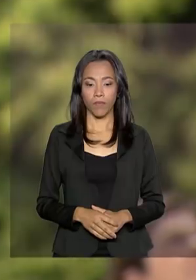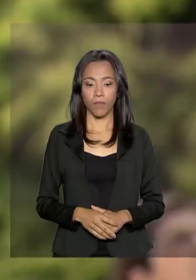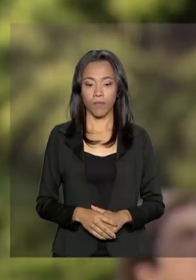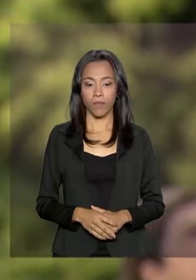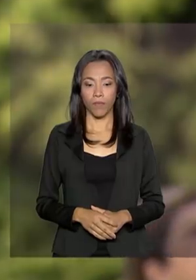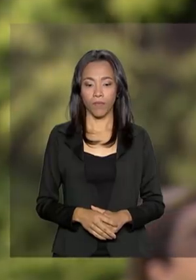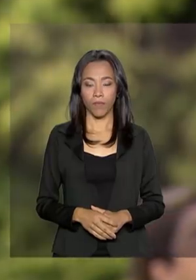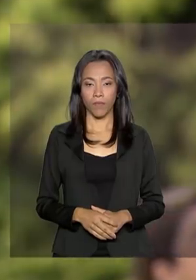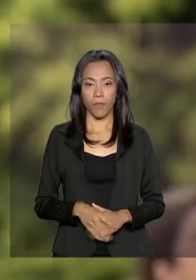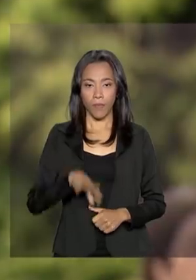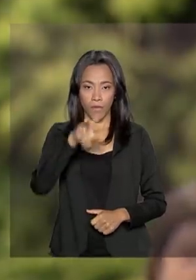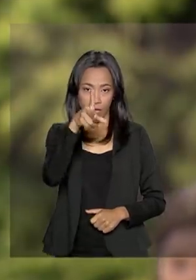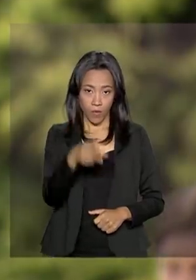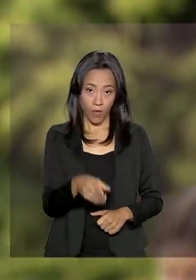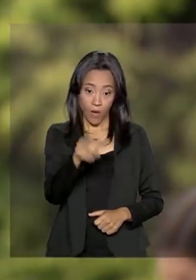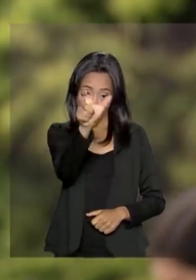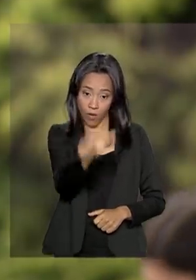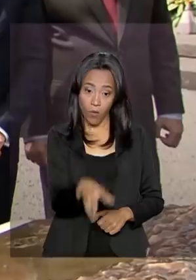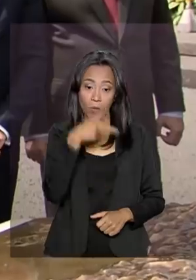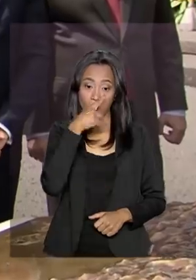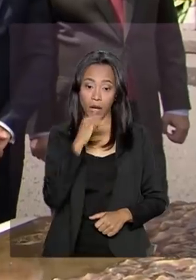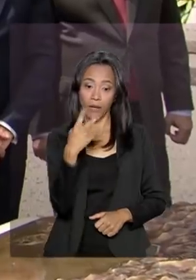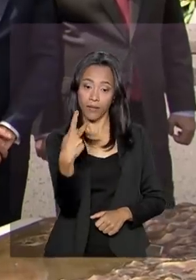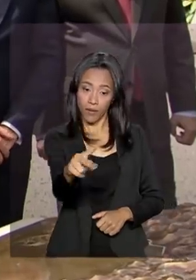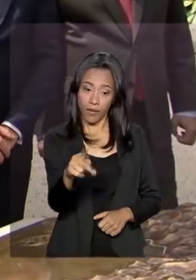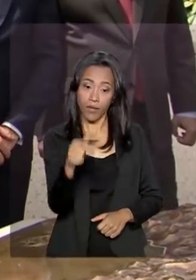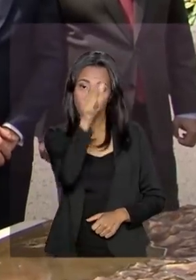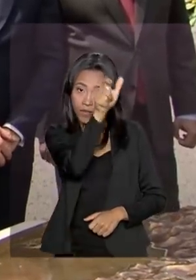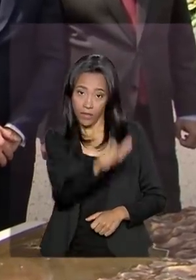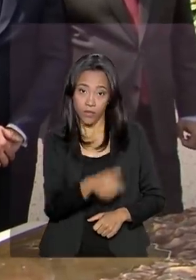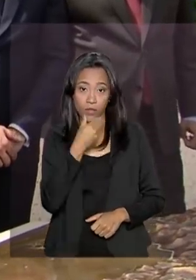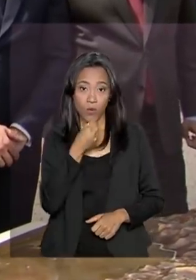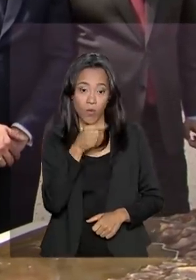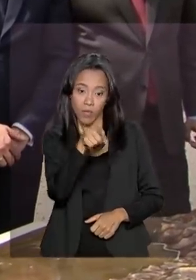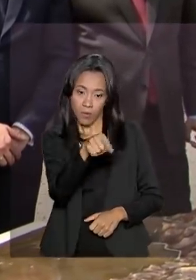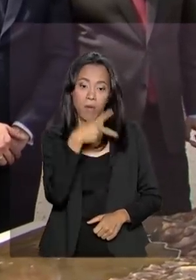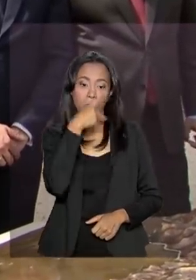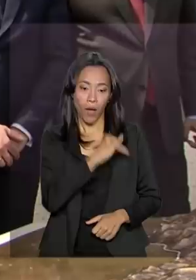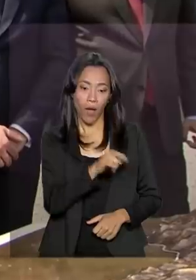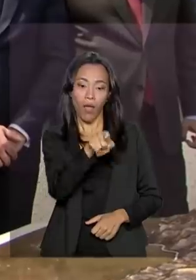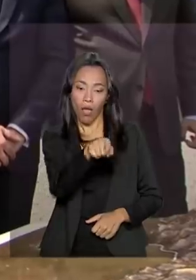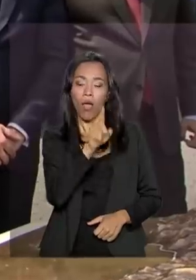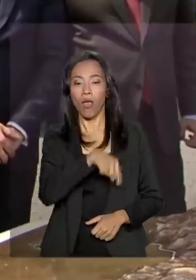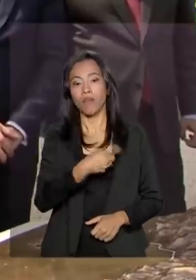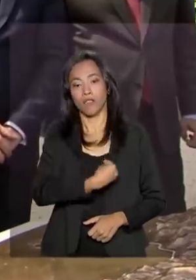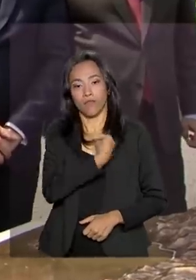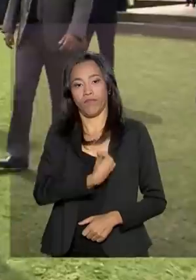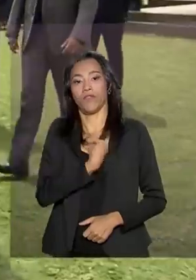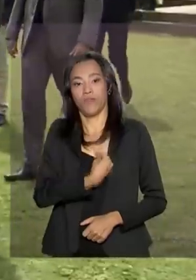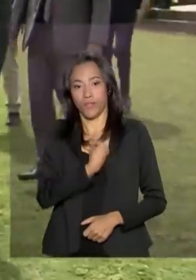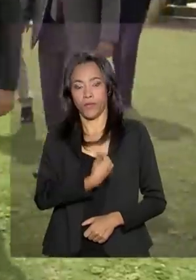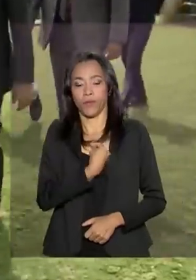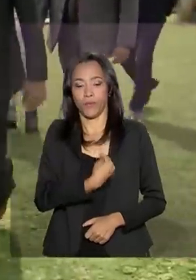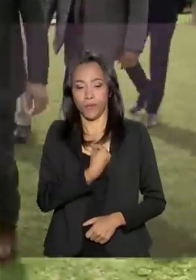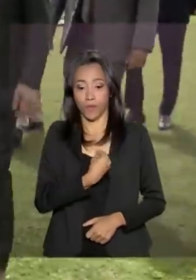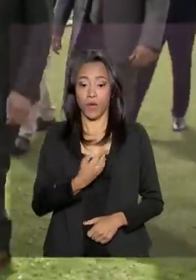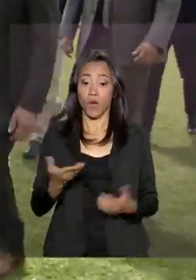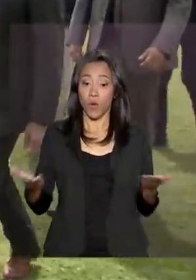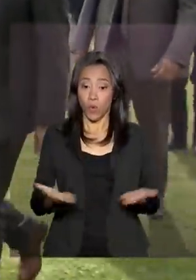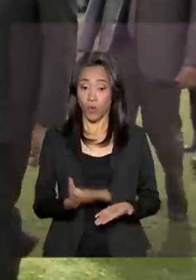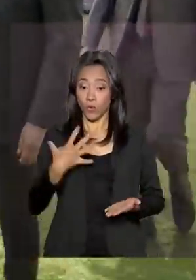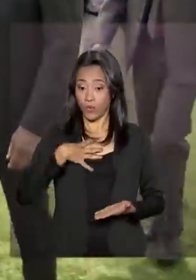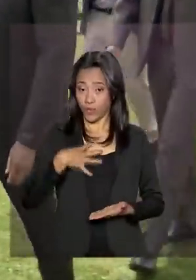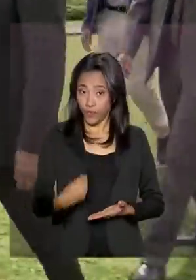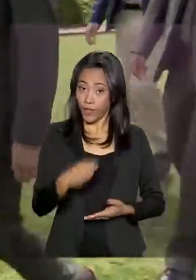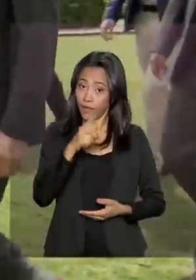Assim como o pai de Hamilton Mourão, o pai de Mário Pereira também foi um dos sobreviventes. E hoje o filho